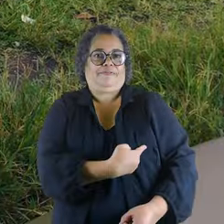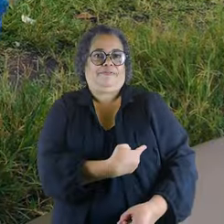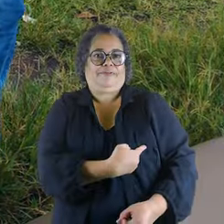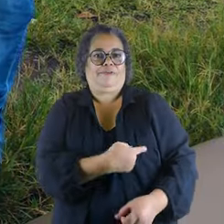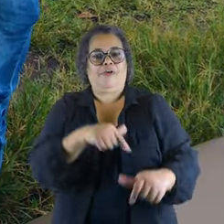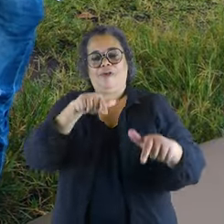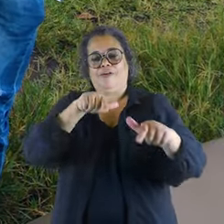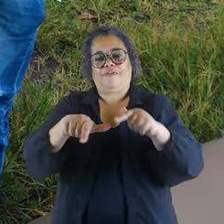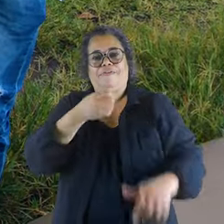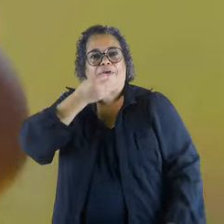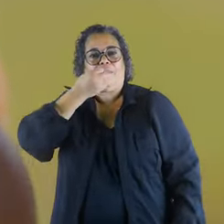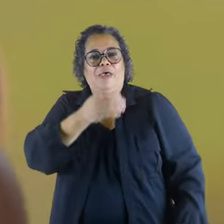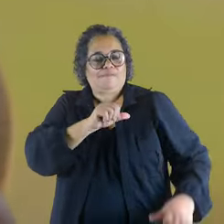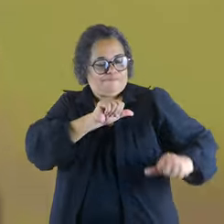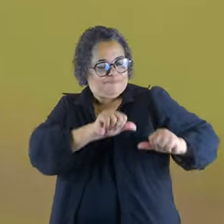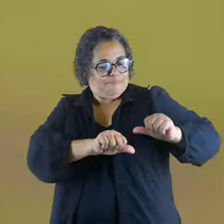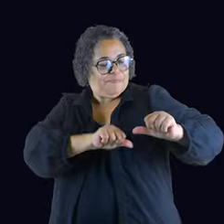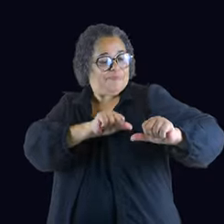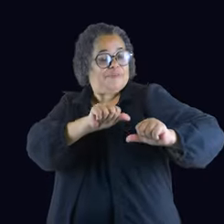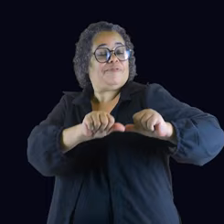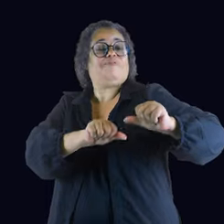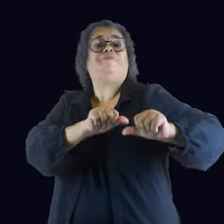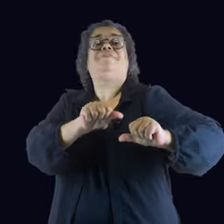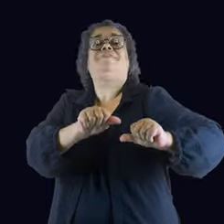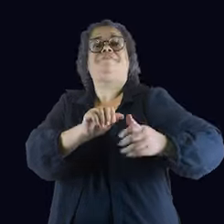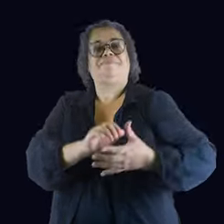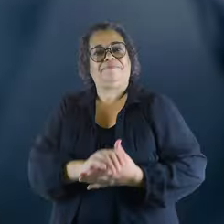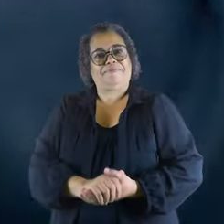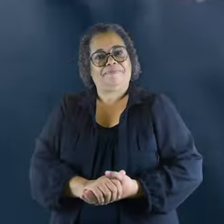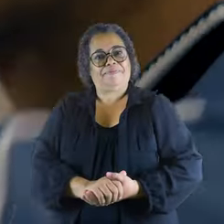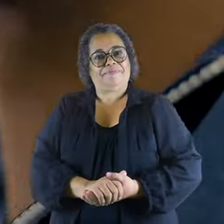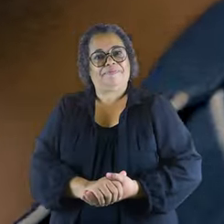Fazer bem é transformar sua vida.